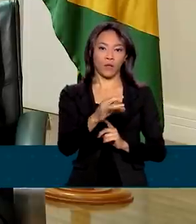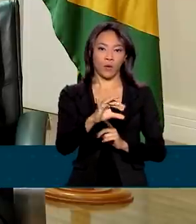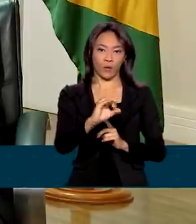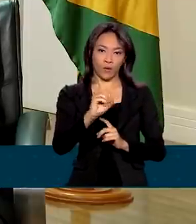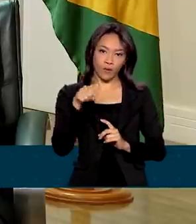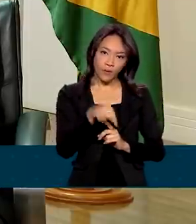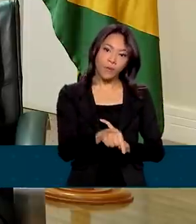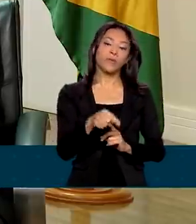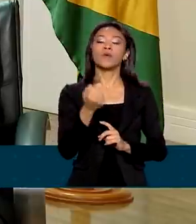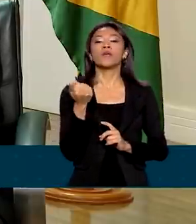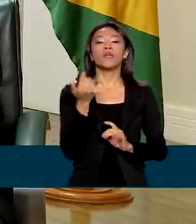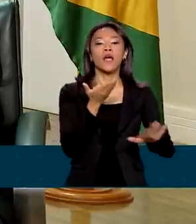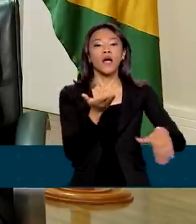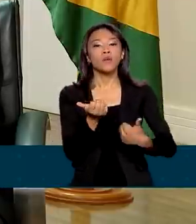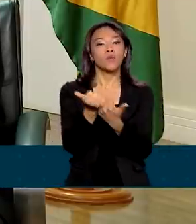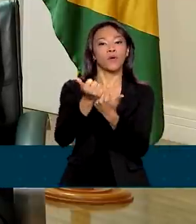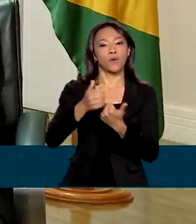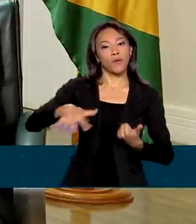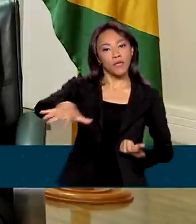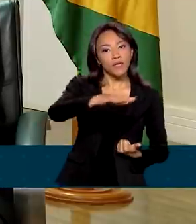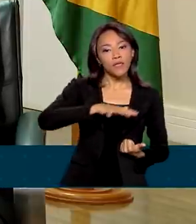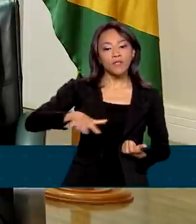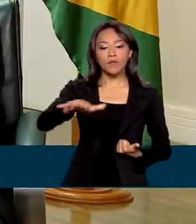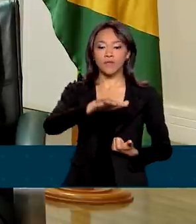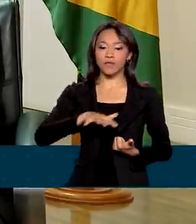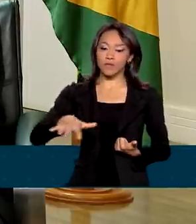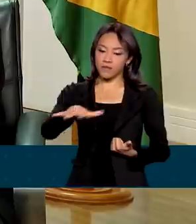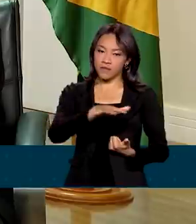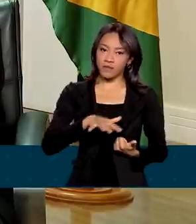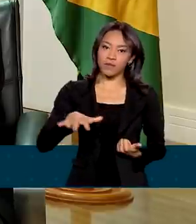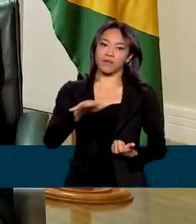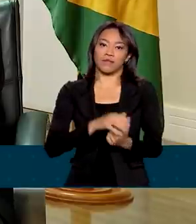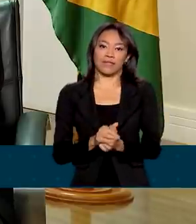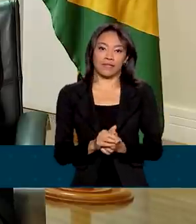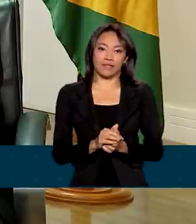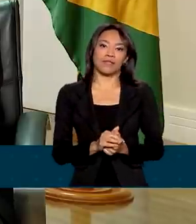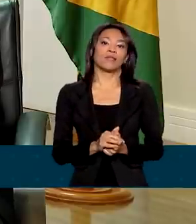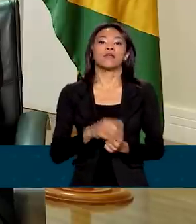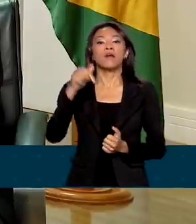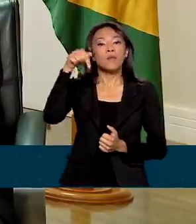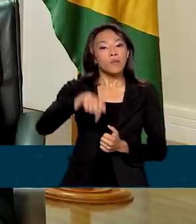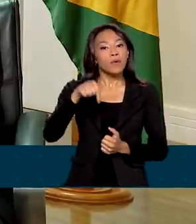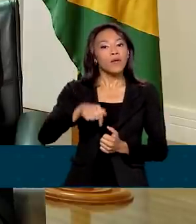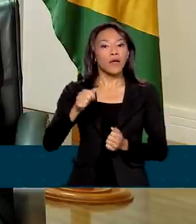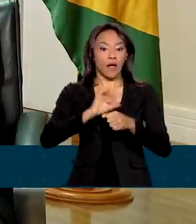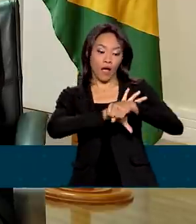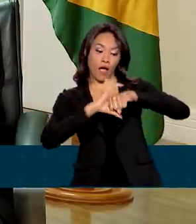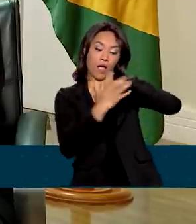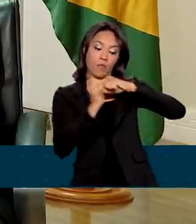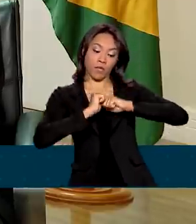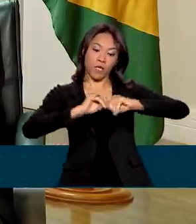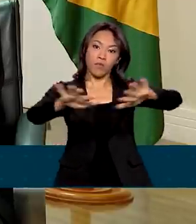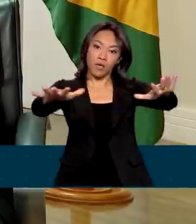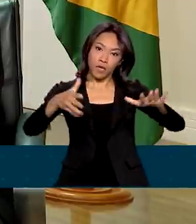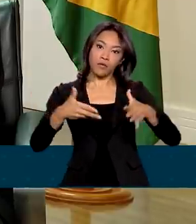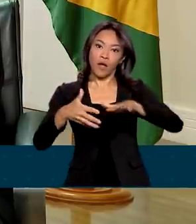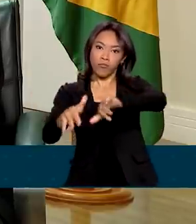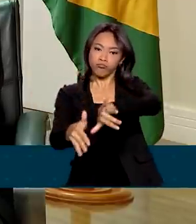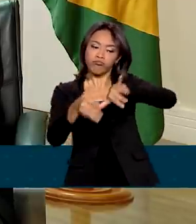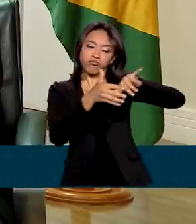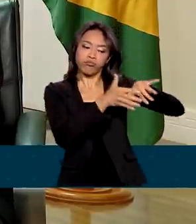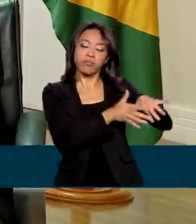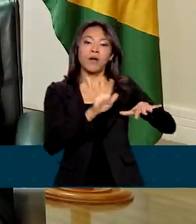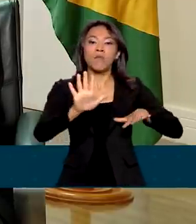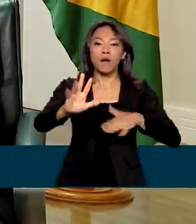Auxílio Brasil. difícil, Mariana, porque nós sabemos que a pandemia está passando, mas as consequências